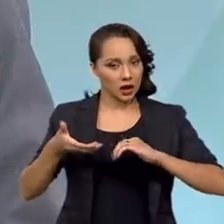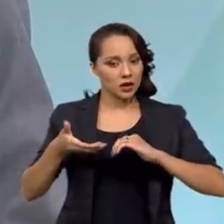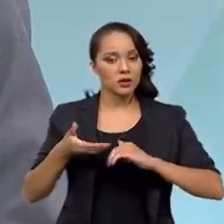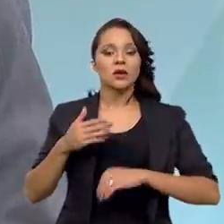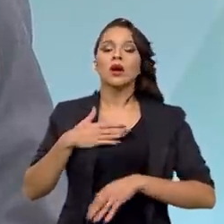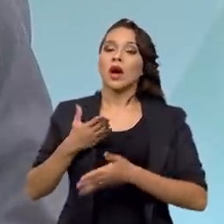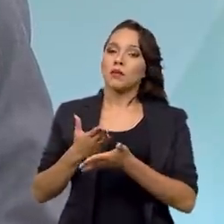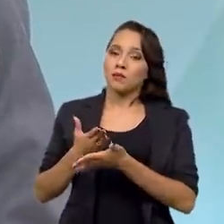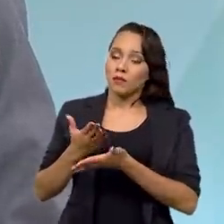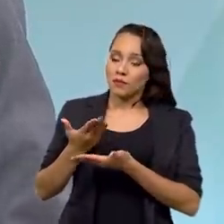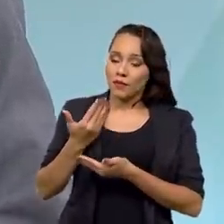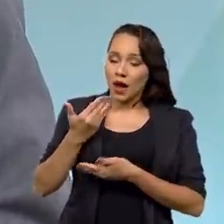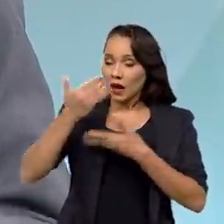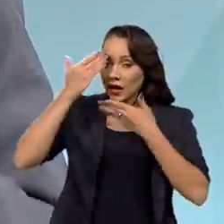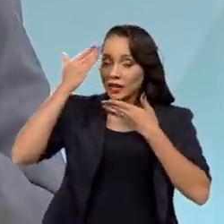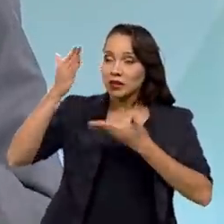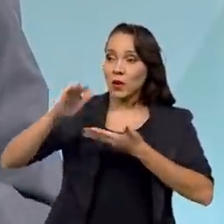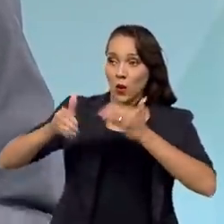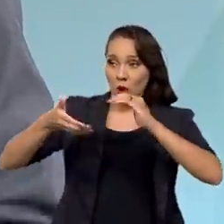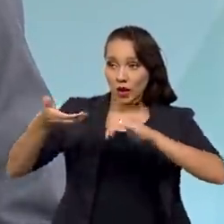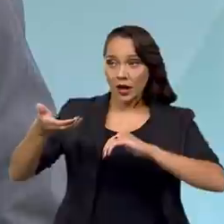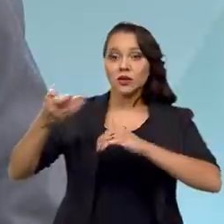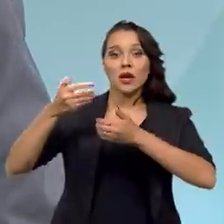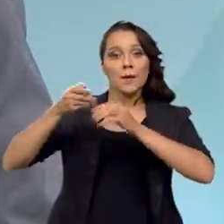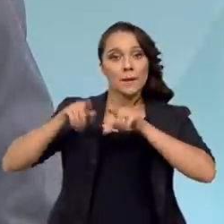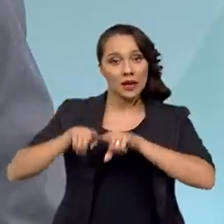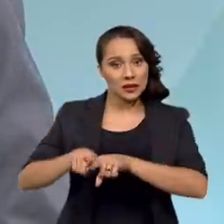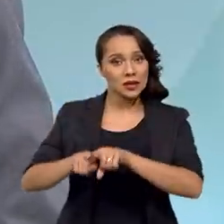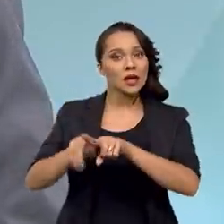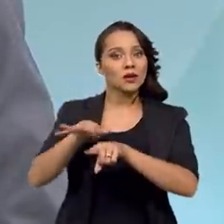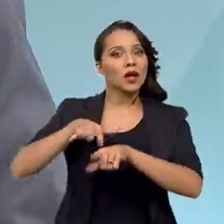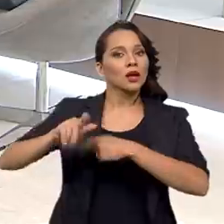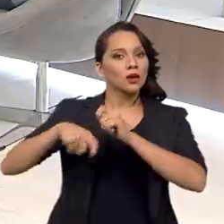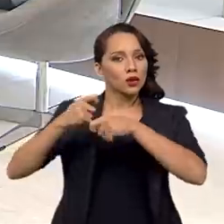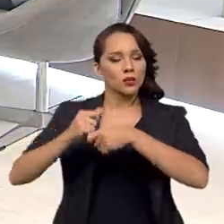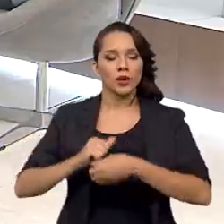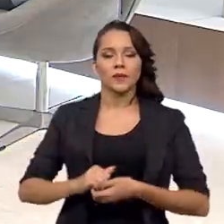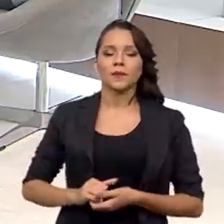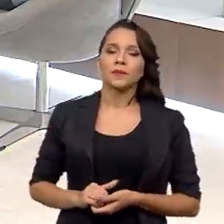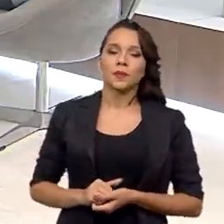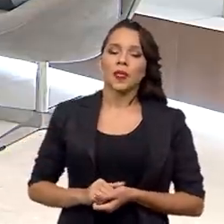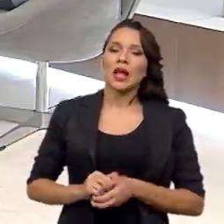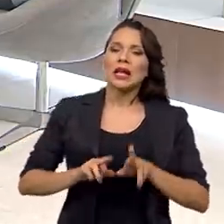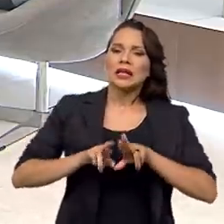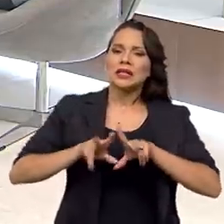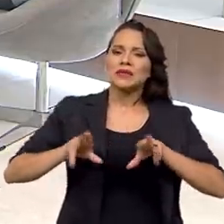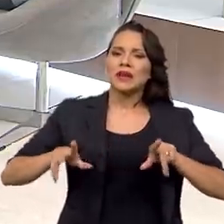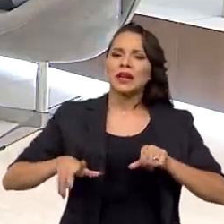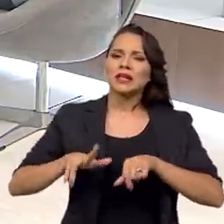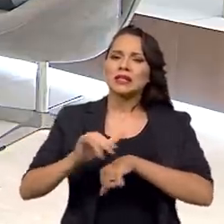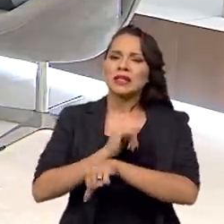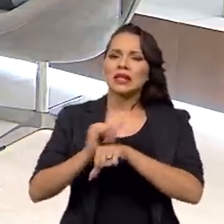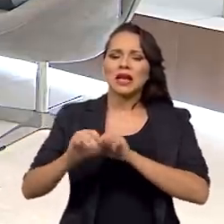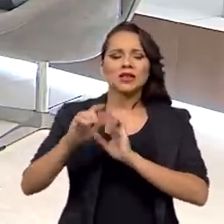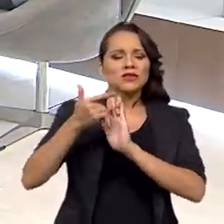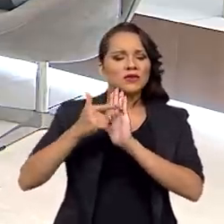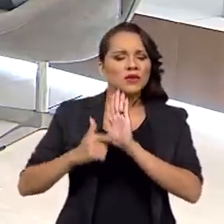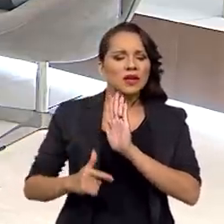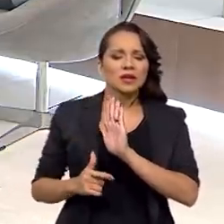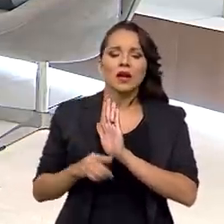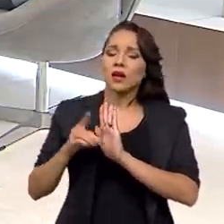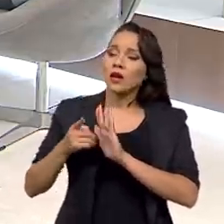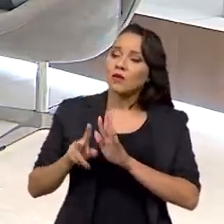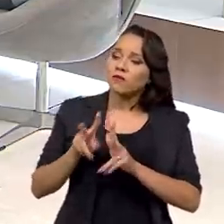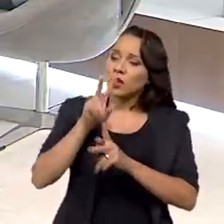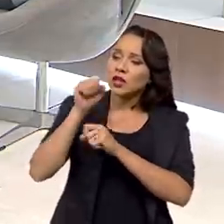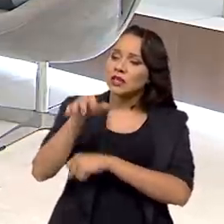aproveito para agradecer o Congresso Nacional Brasileiro, que é um grande parceiro na agenda econômica, uma série de medidas que fortaleceram